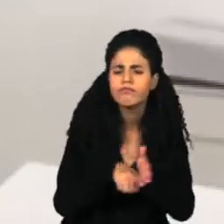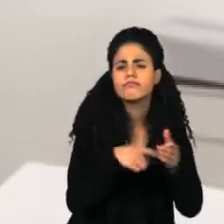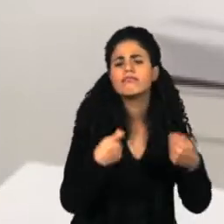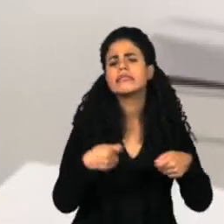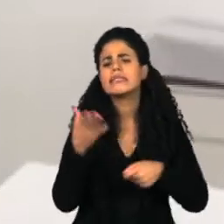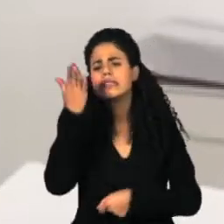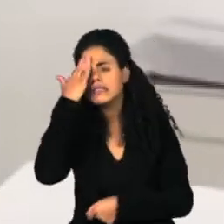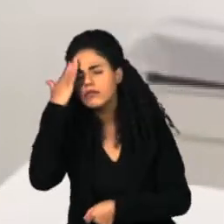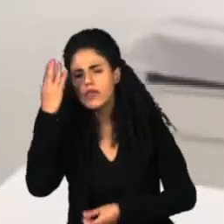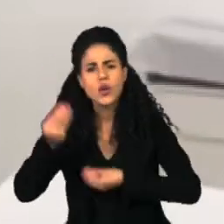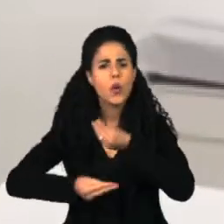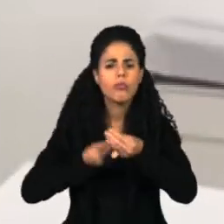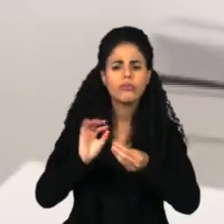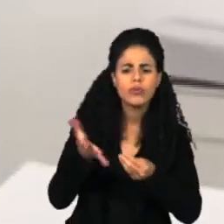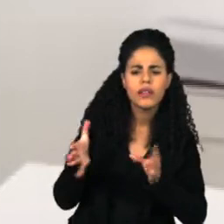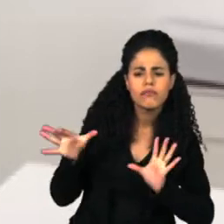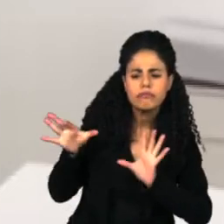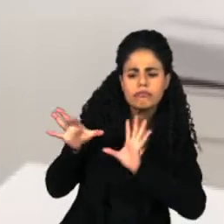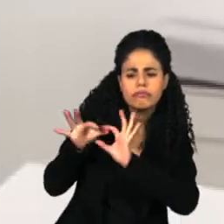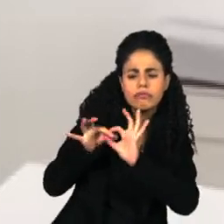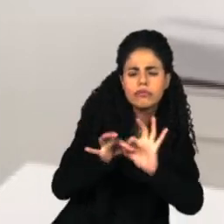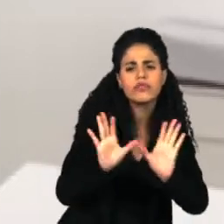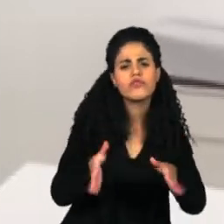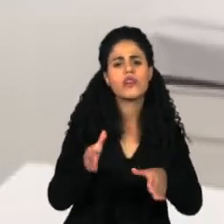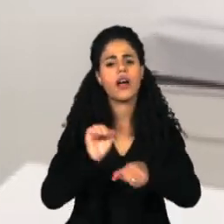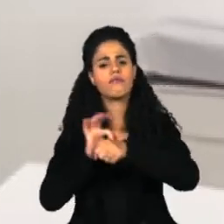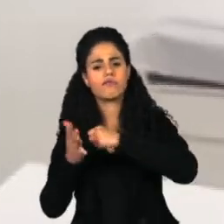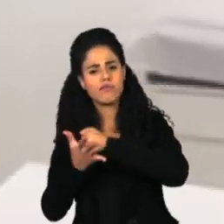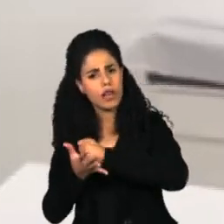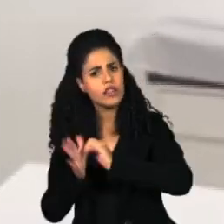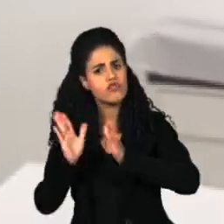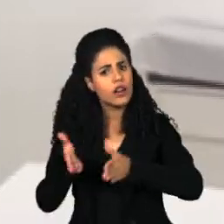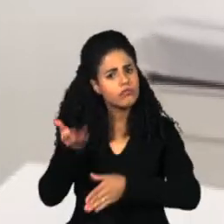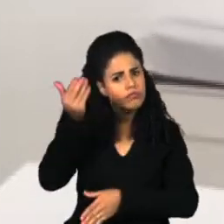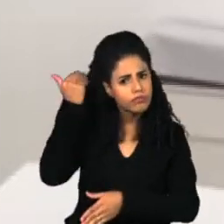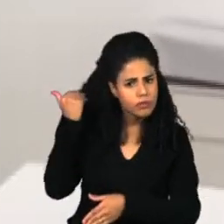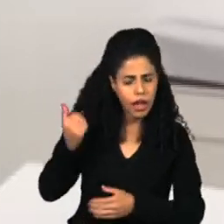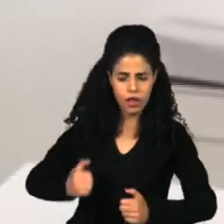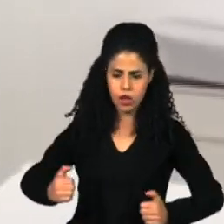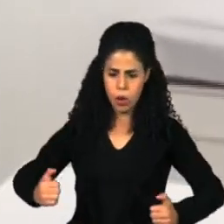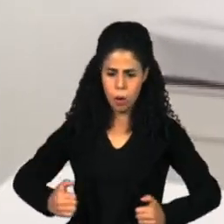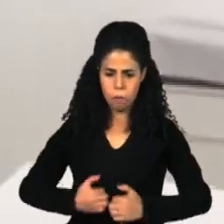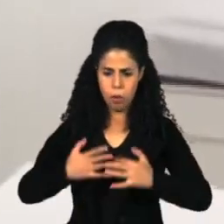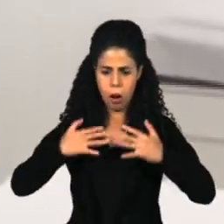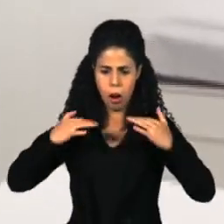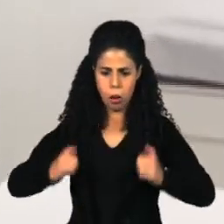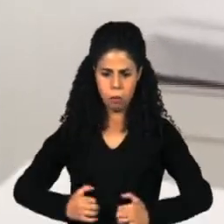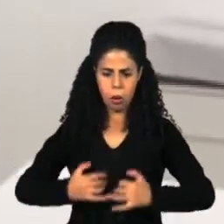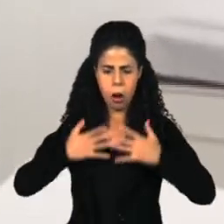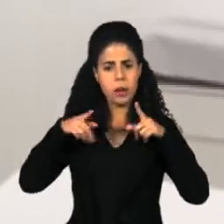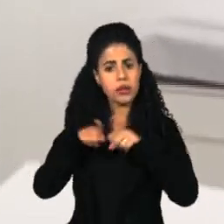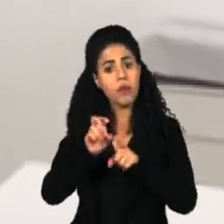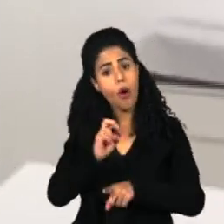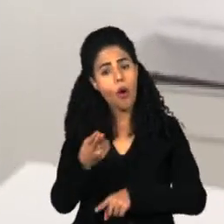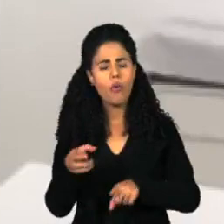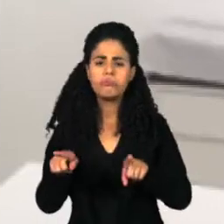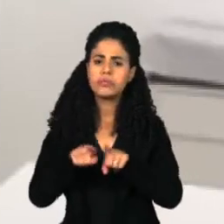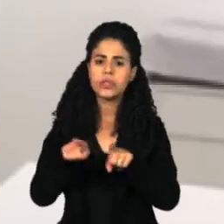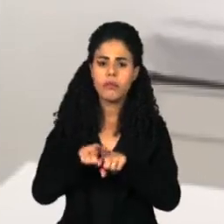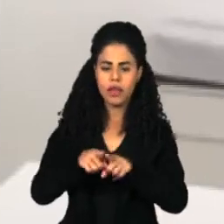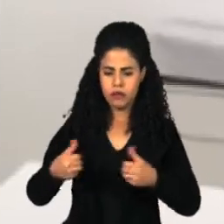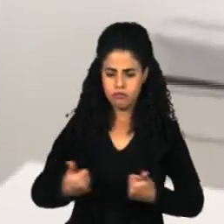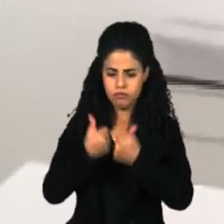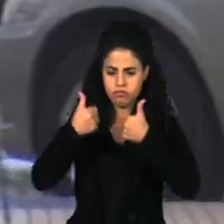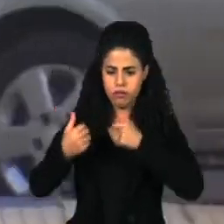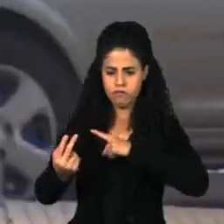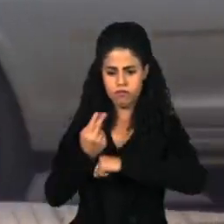pode estar associado com a persistência de uma atividade inflamatória, pode estar associado com uma resposta autoimune,